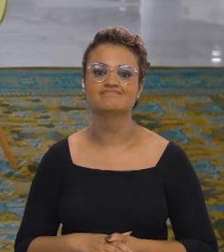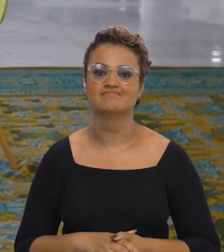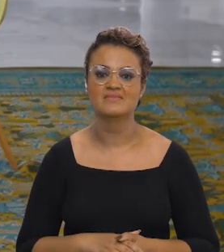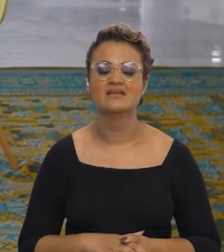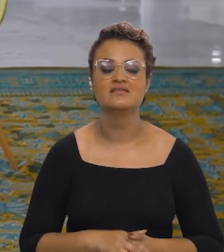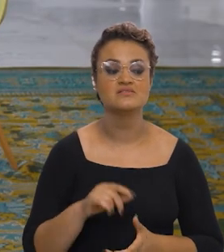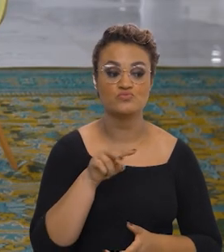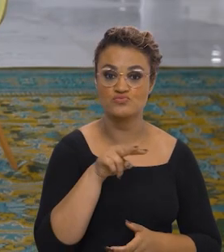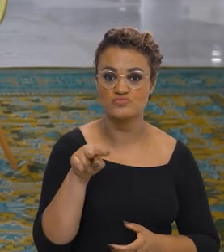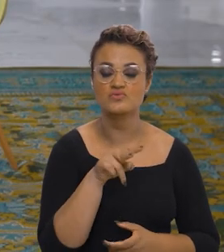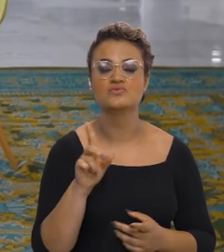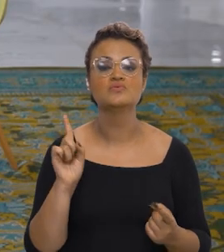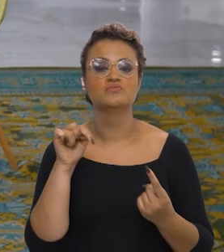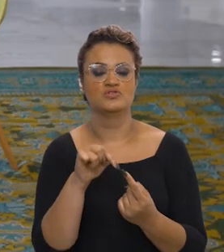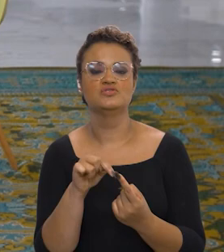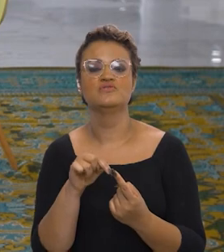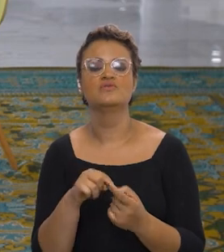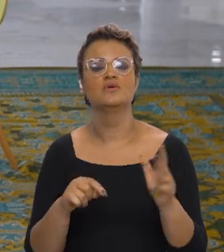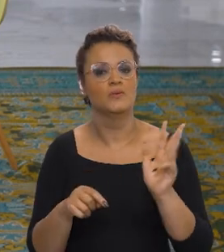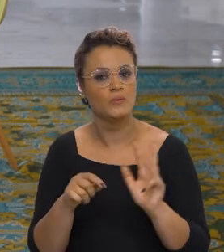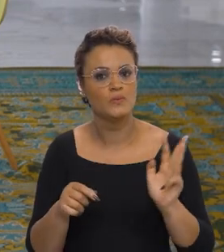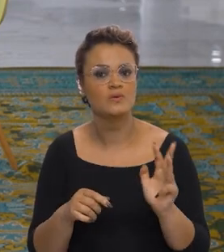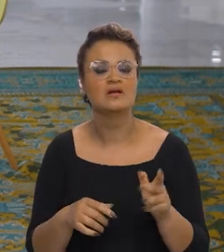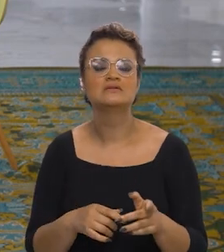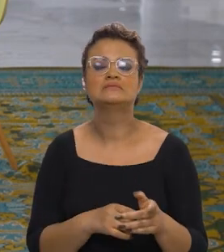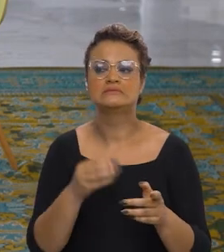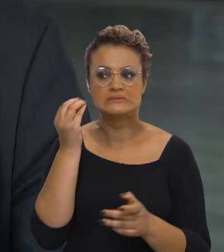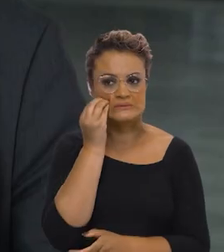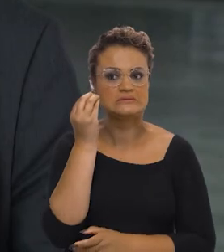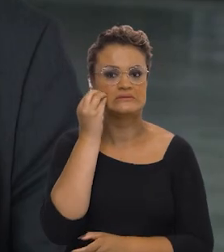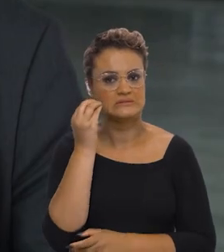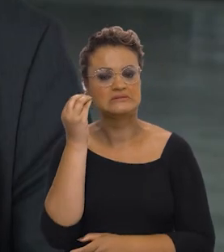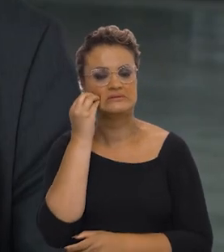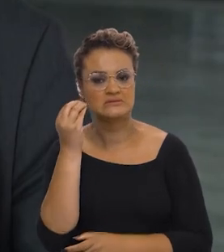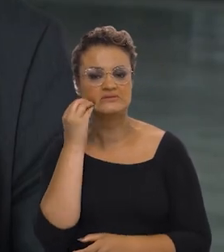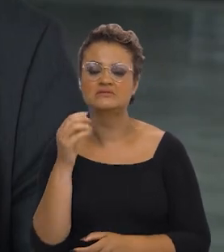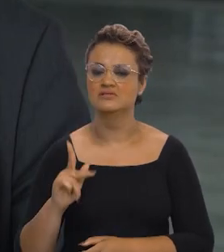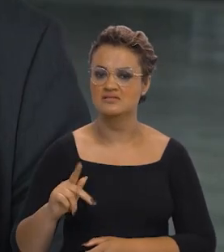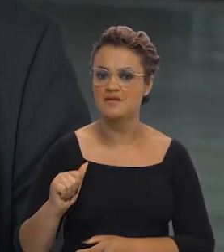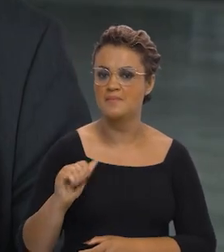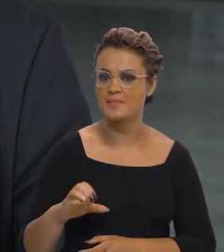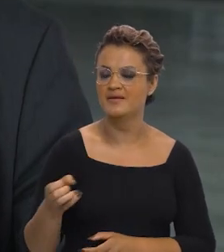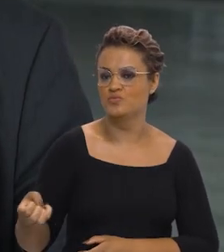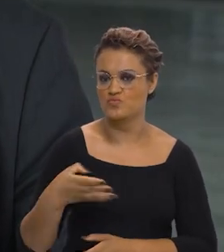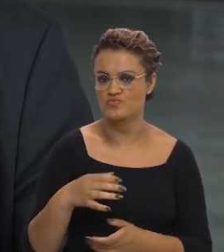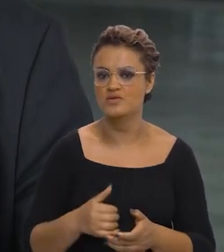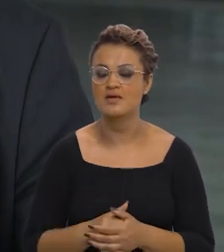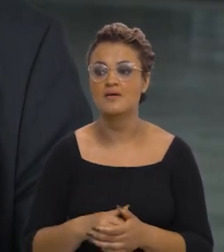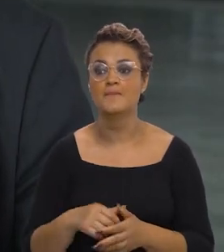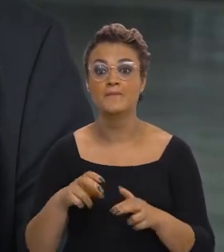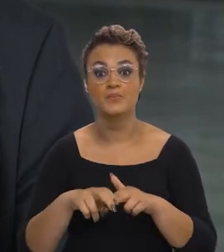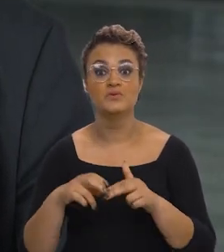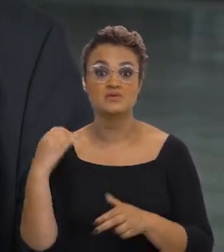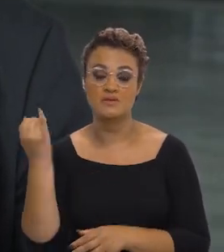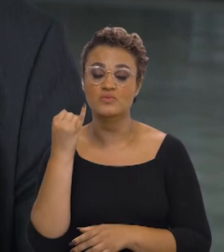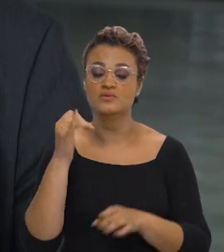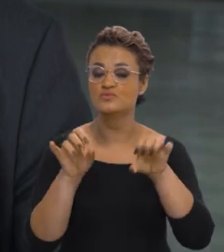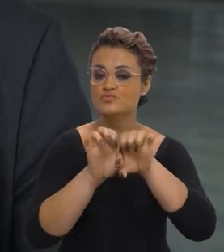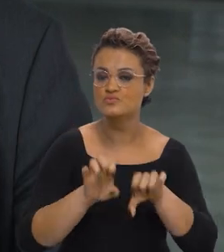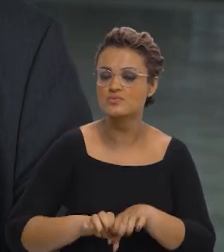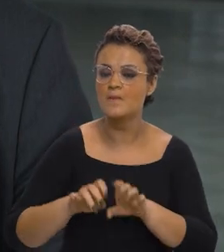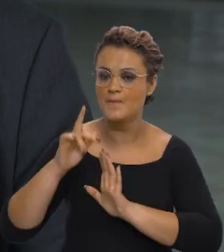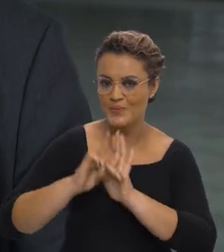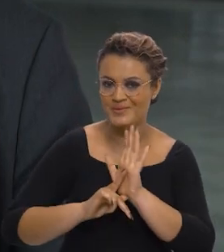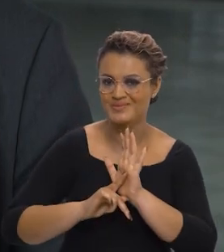também dois objetivos que o presidente Lula está perseguindo nesse novo PAC, por isso da importância de